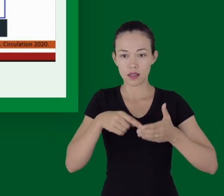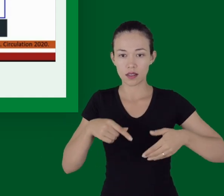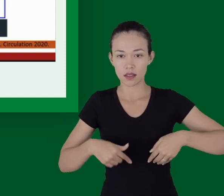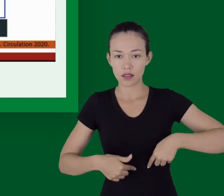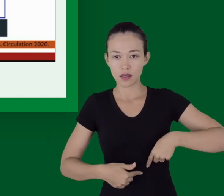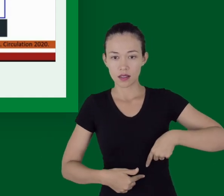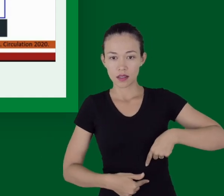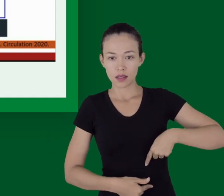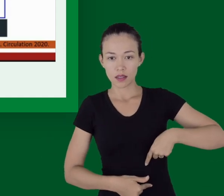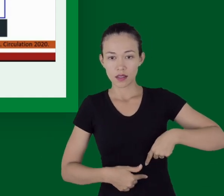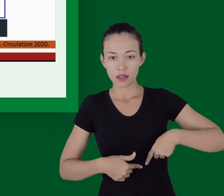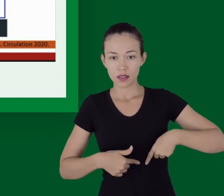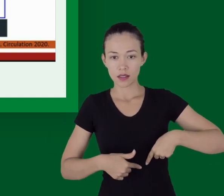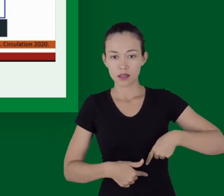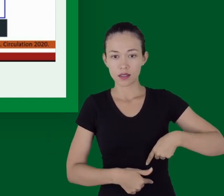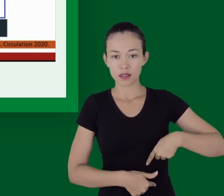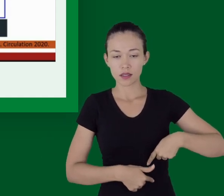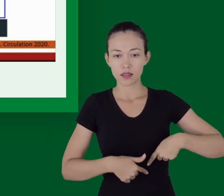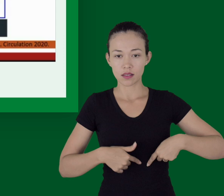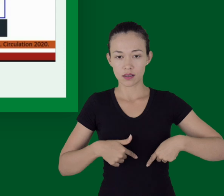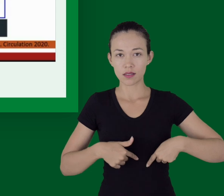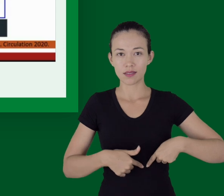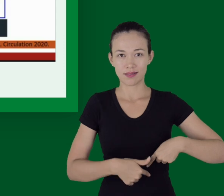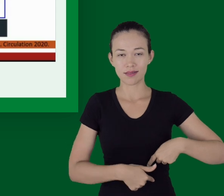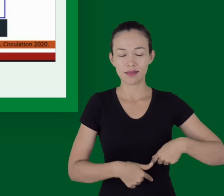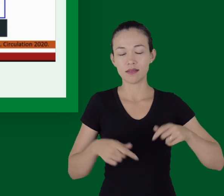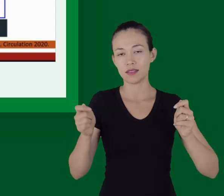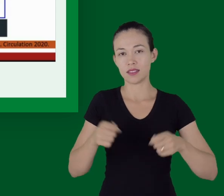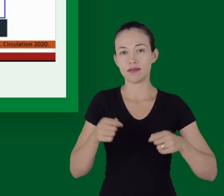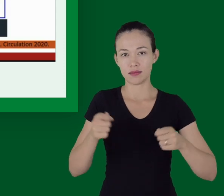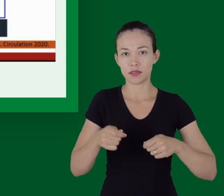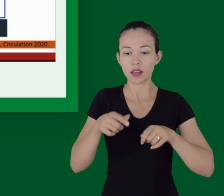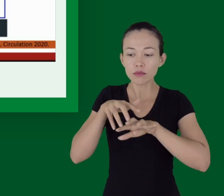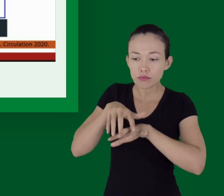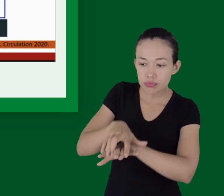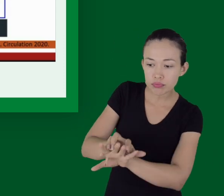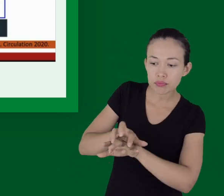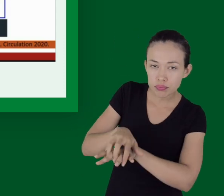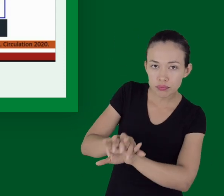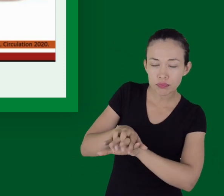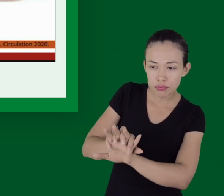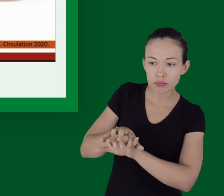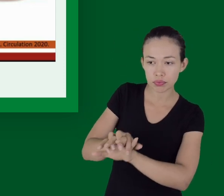lateralmente até a região do ictus para fazer a massagem de forma correta sobre o precórdio.